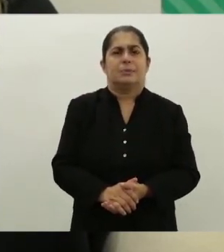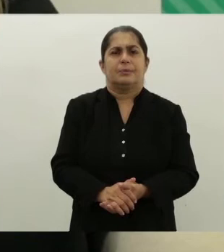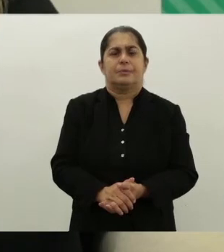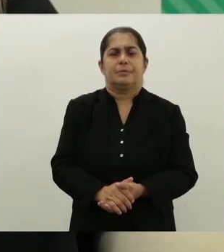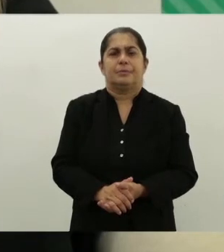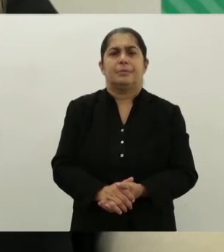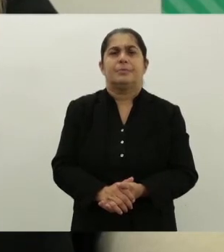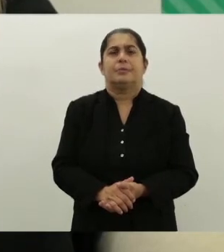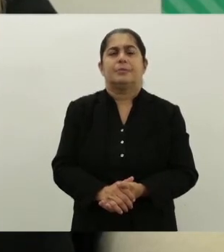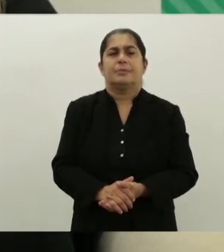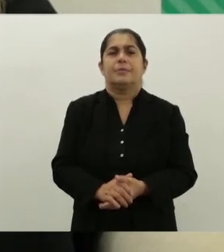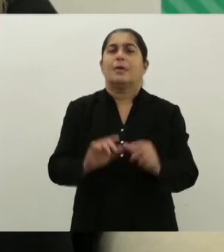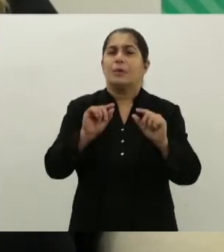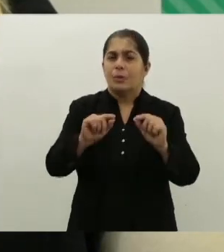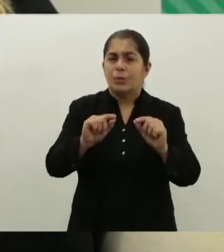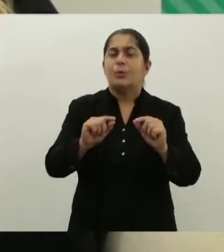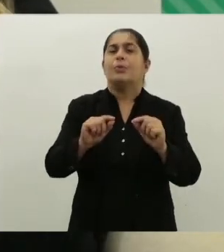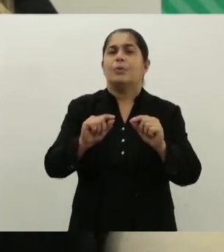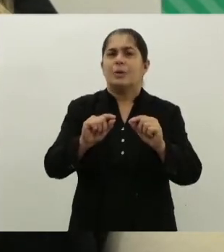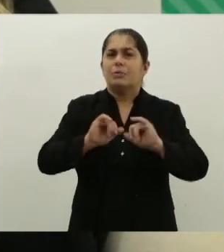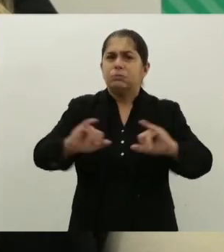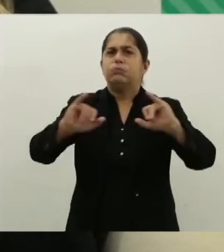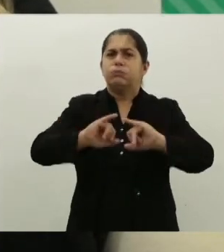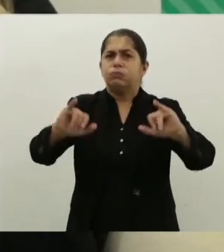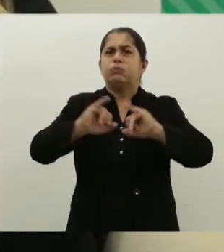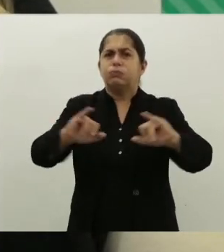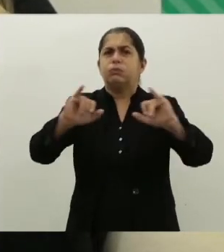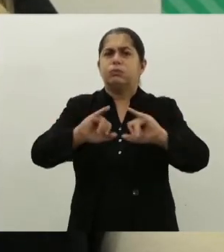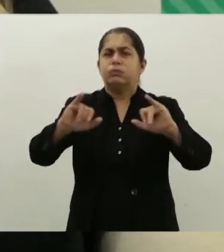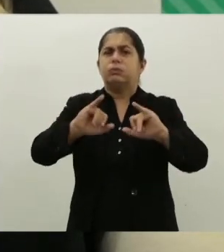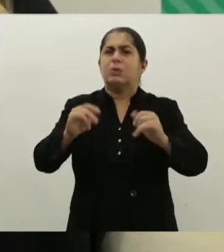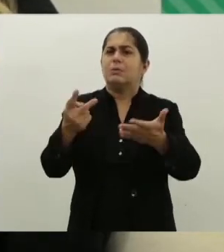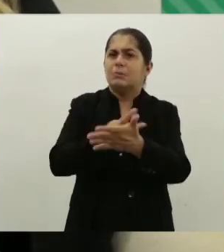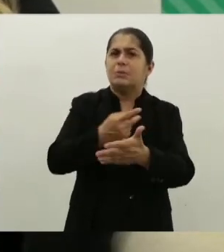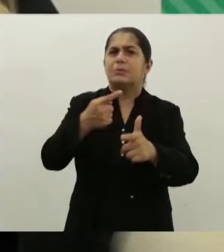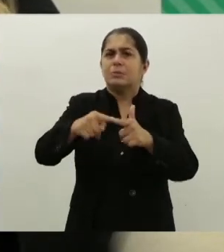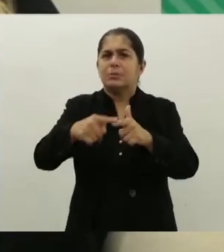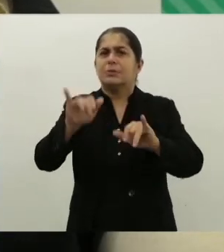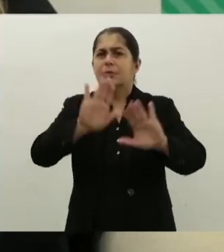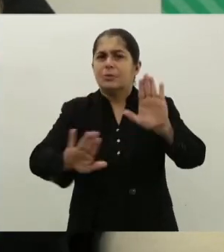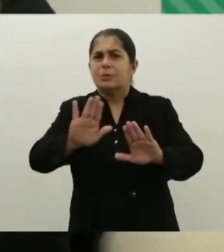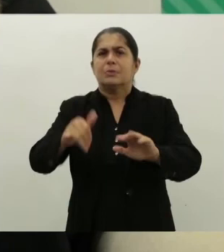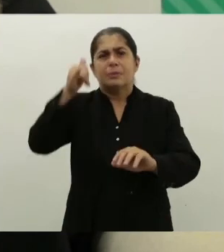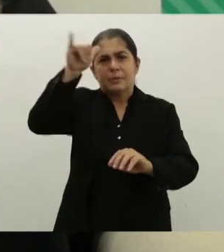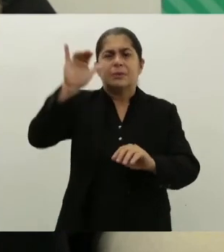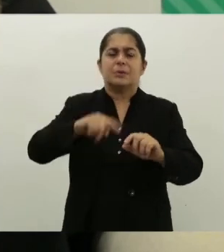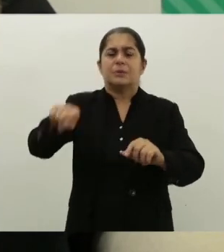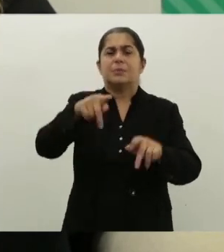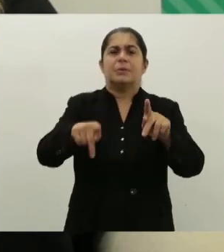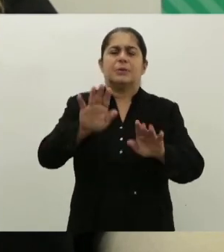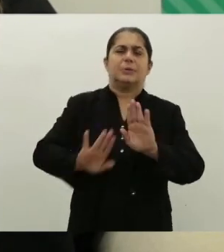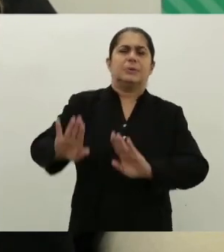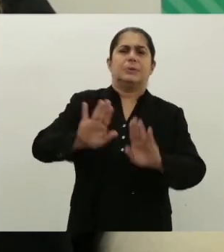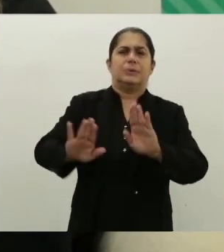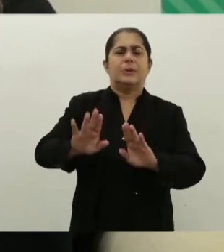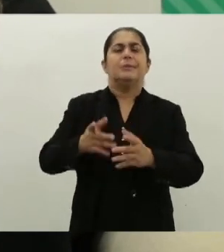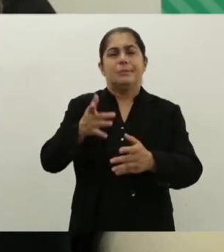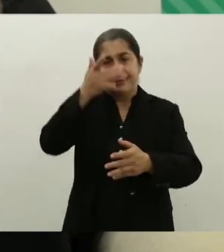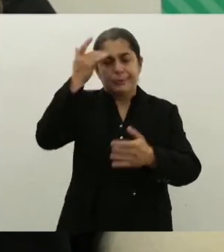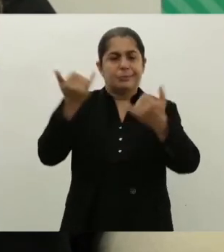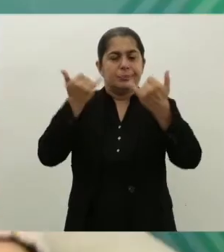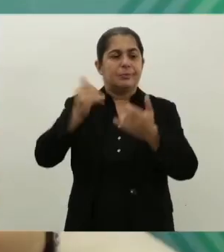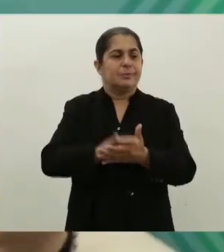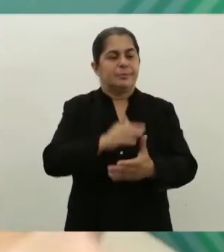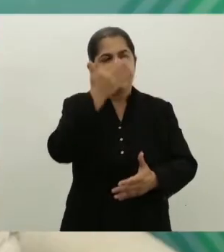eu creio, que fazer com que ele se torne conhecido e para evitar os equívocos que a população tanto continua